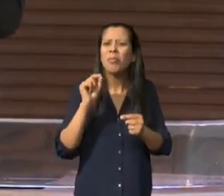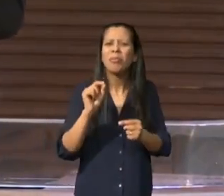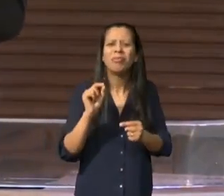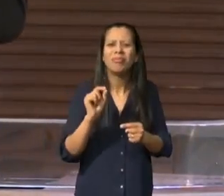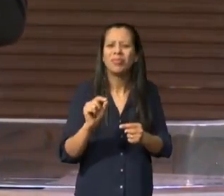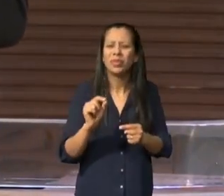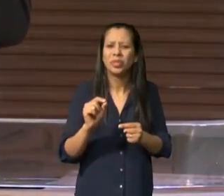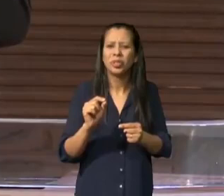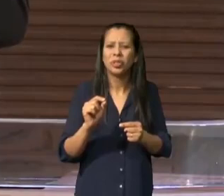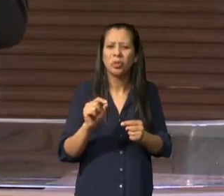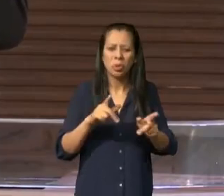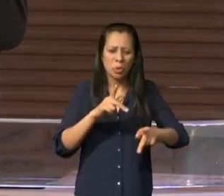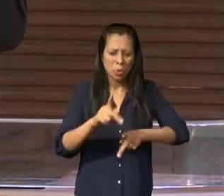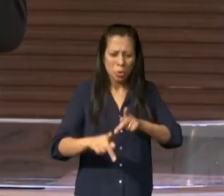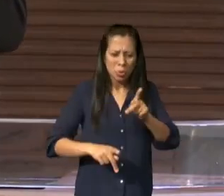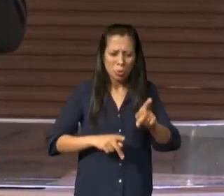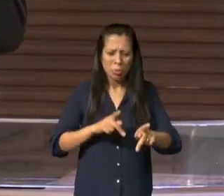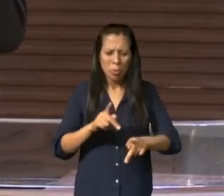e agora